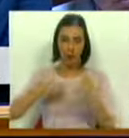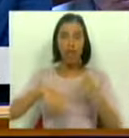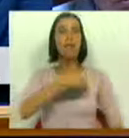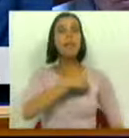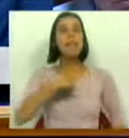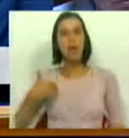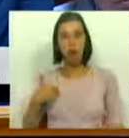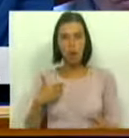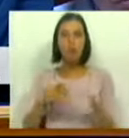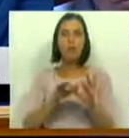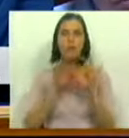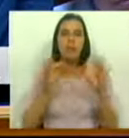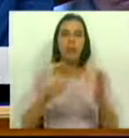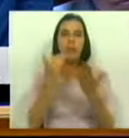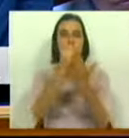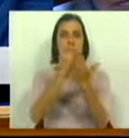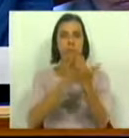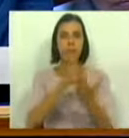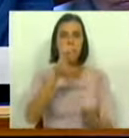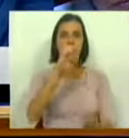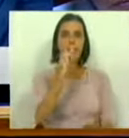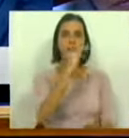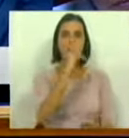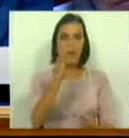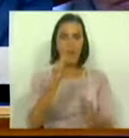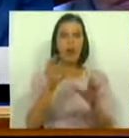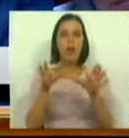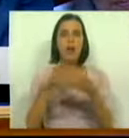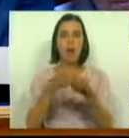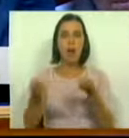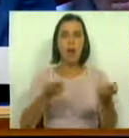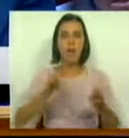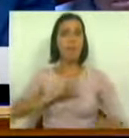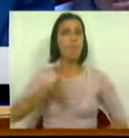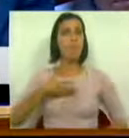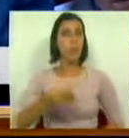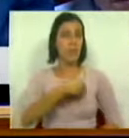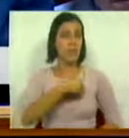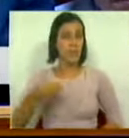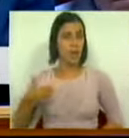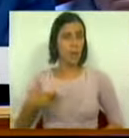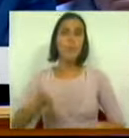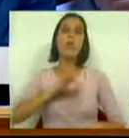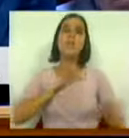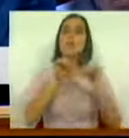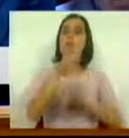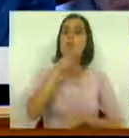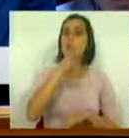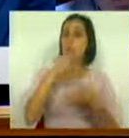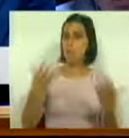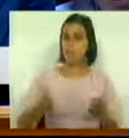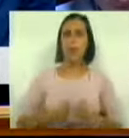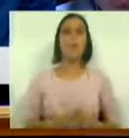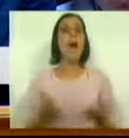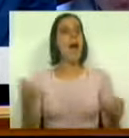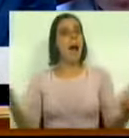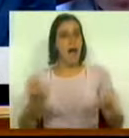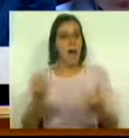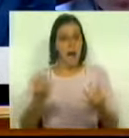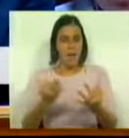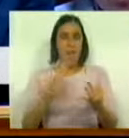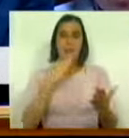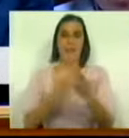Saúde conforme as classificações da CIF da Organização Mundial de Saúde. Senhores Deputados, apesar das